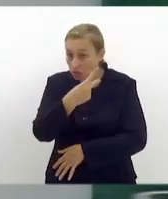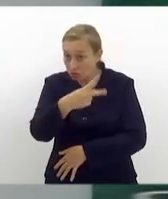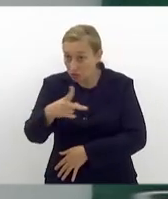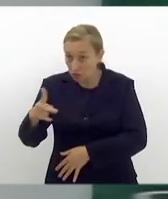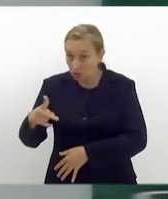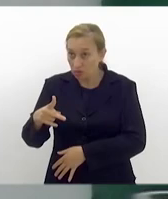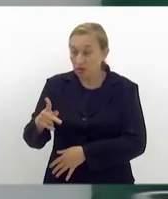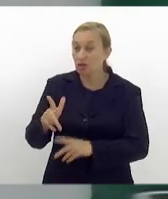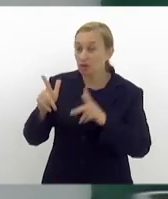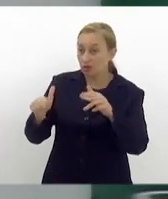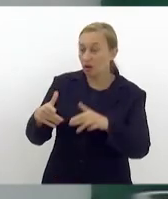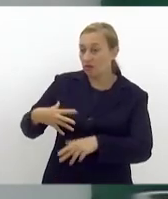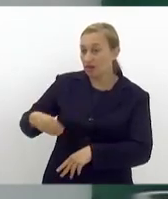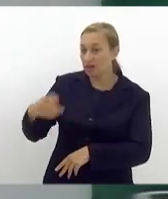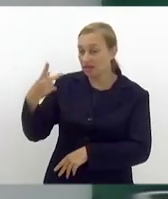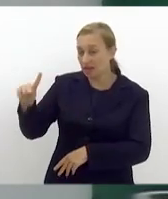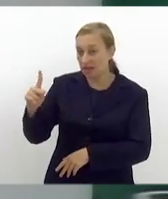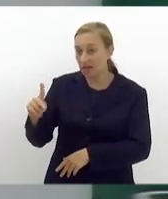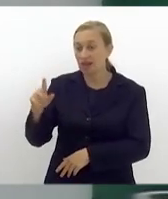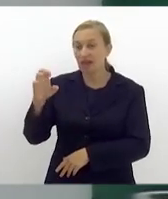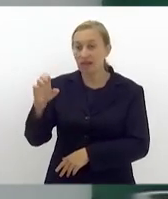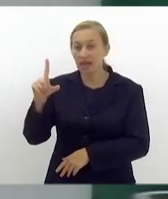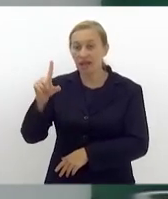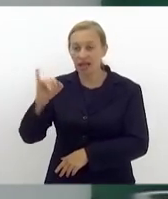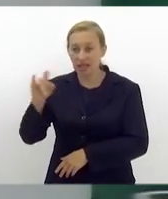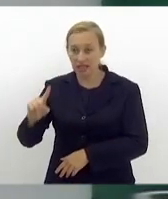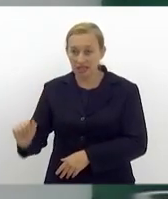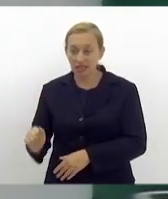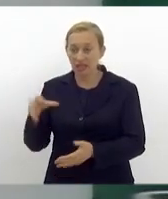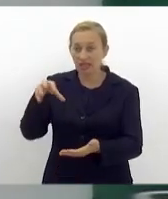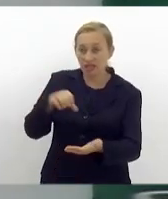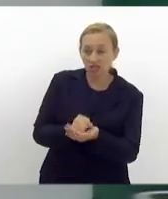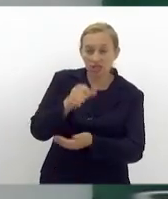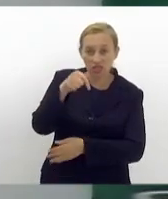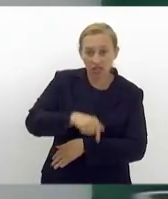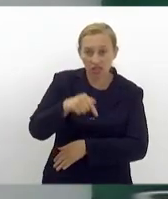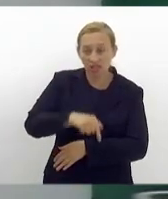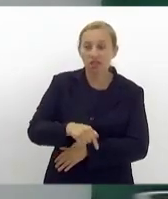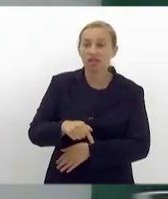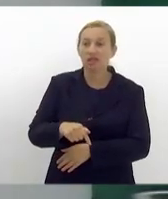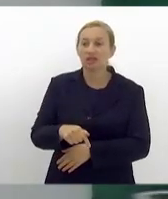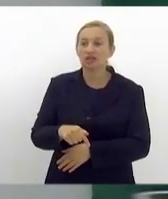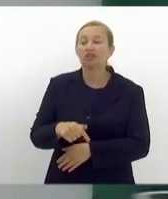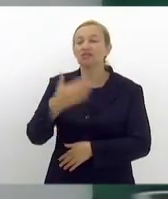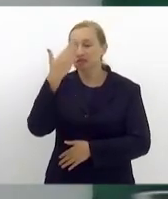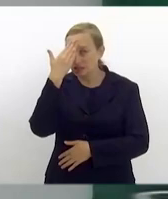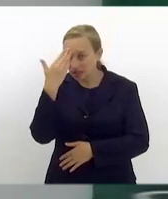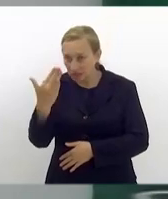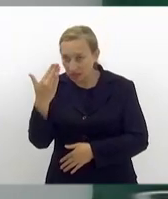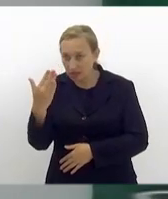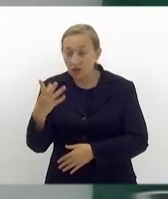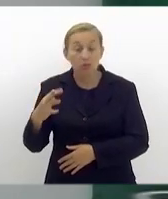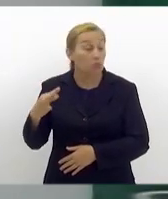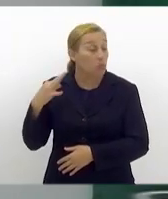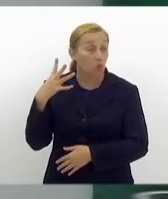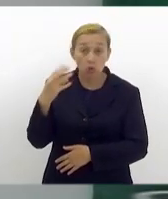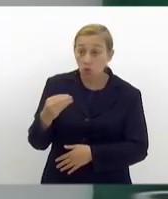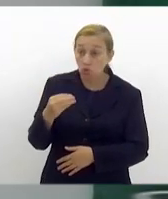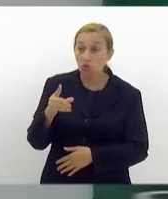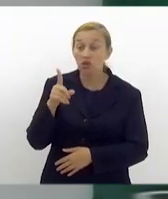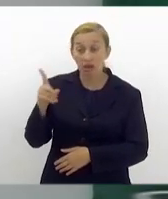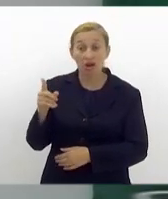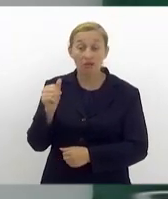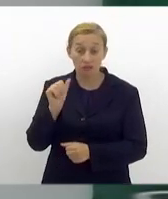assim como a filha dela, Elisa. Eu gostaria de deixar aqui registrado o nosso agradecimento por tudo que ela